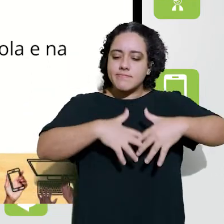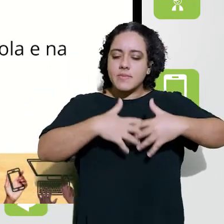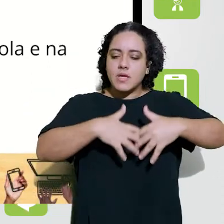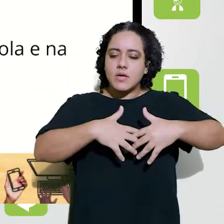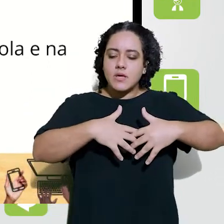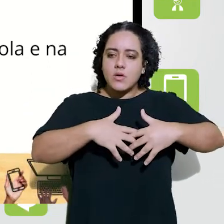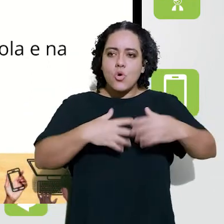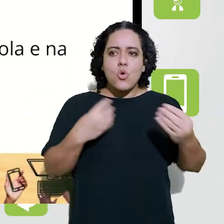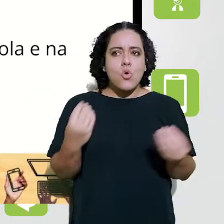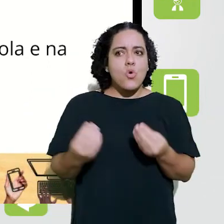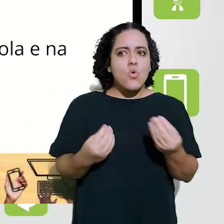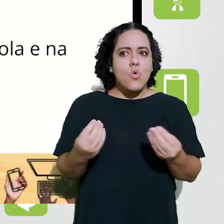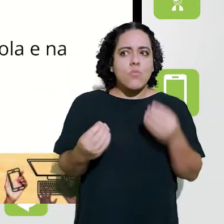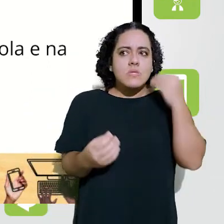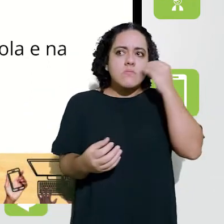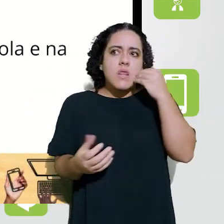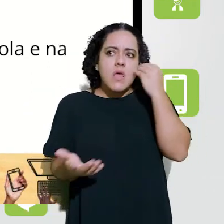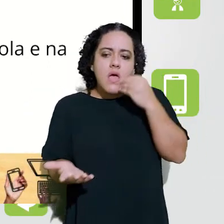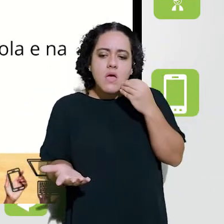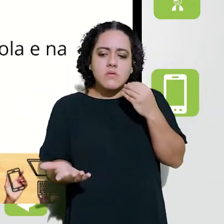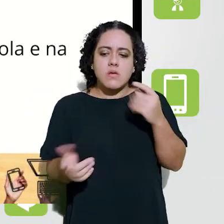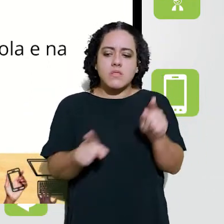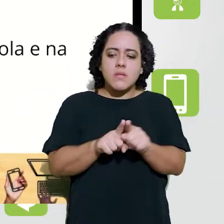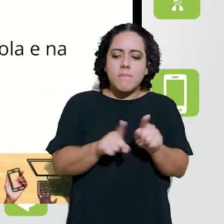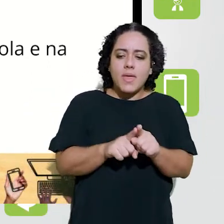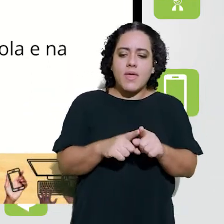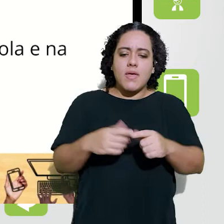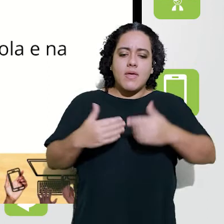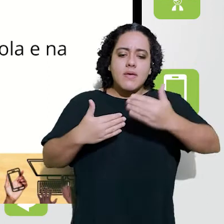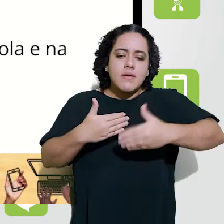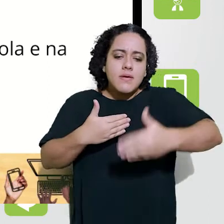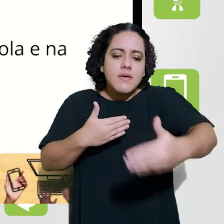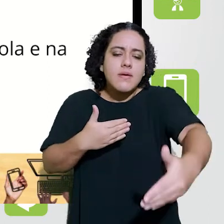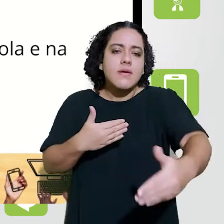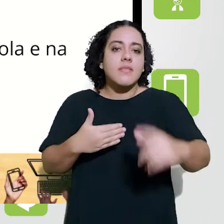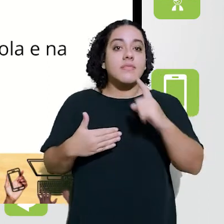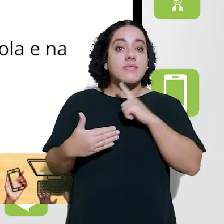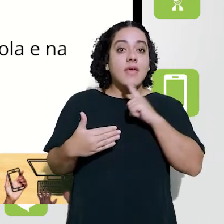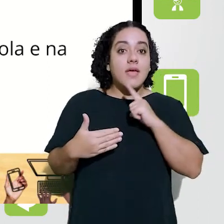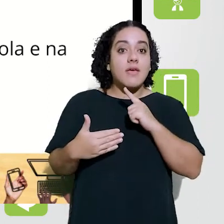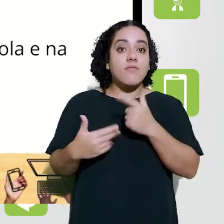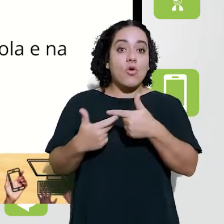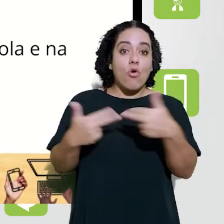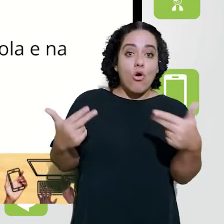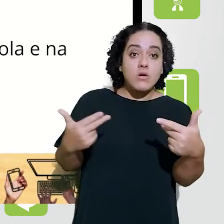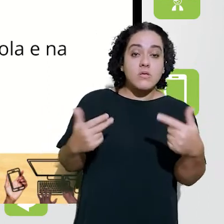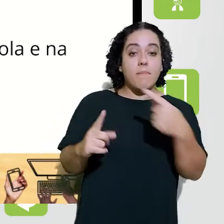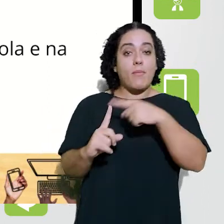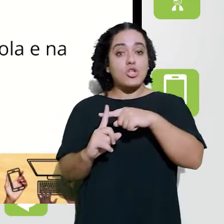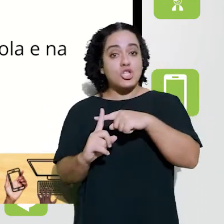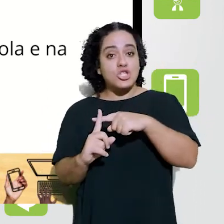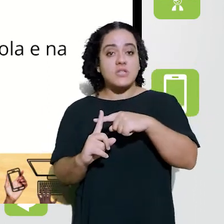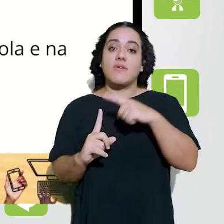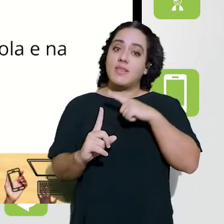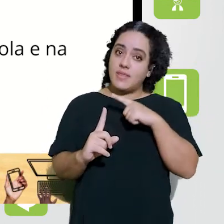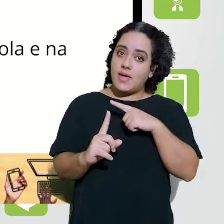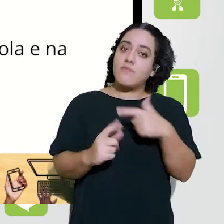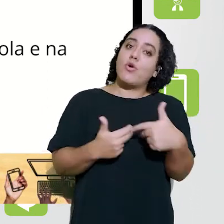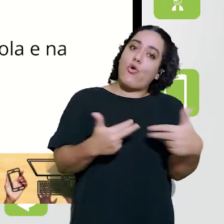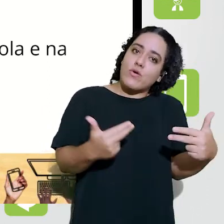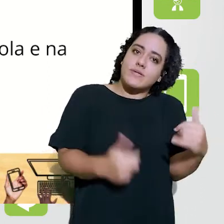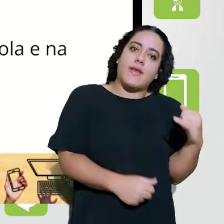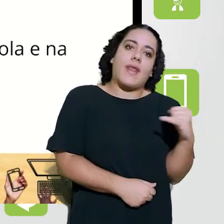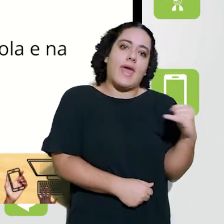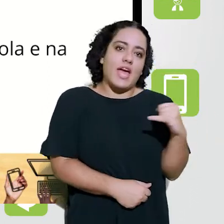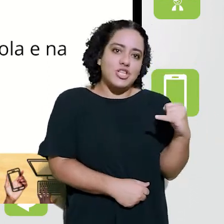e analisar, somos capazes de analisar, analisarmos como essas experiências e essas trajetórias tiveram